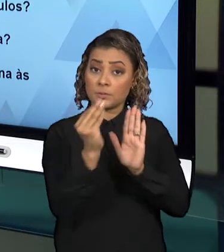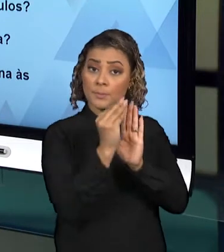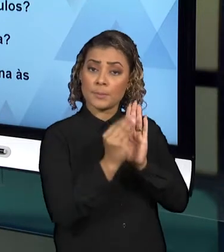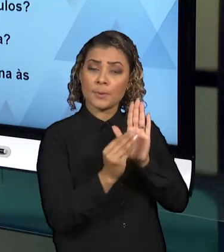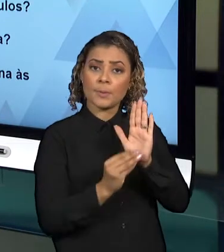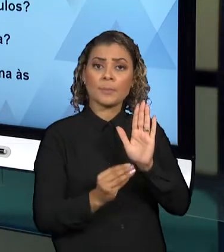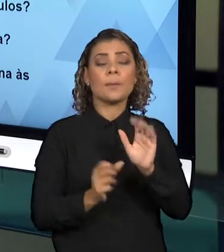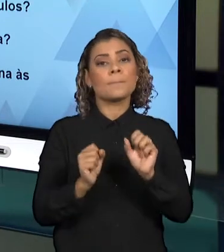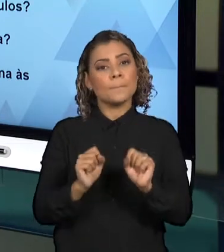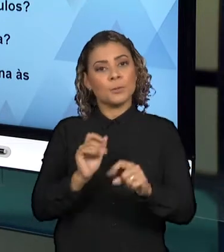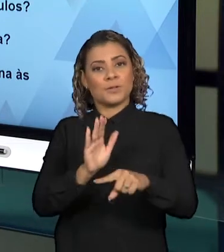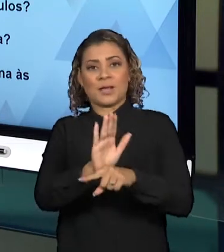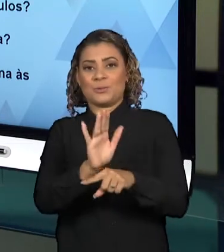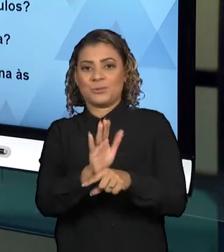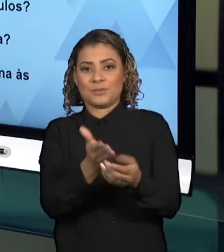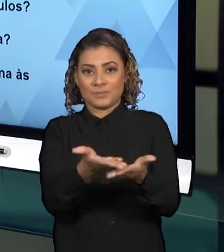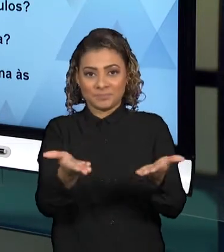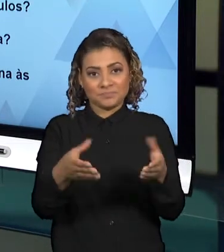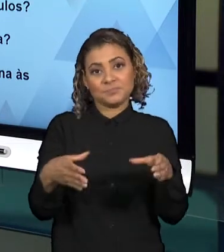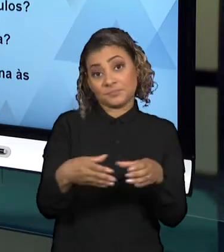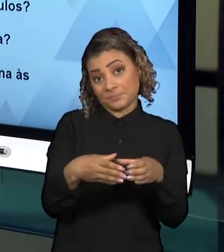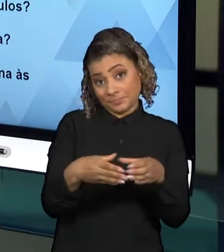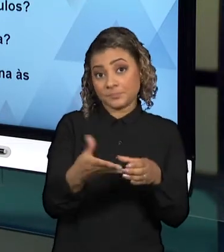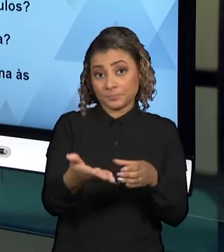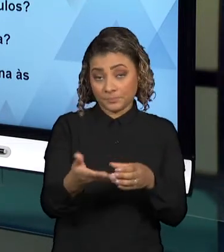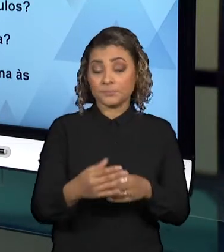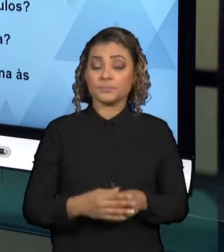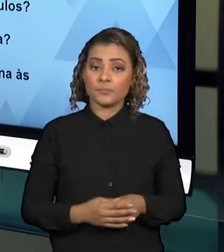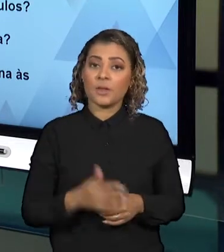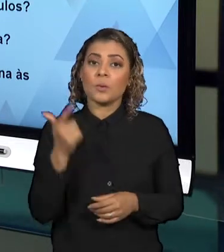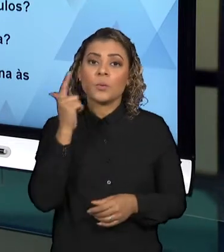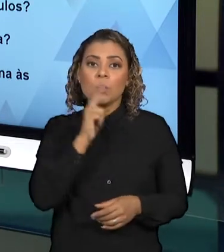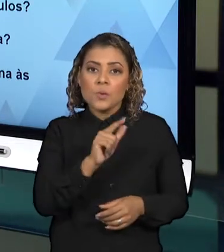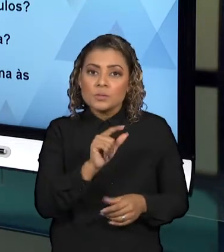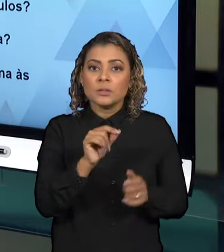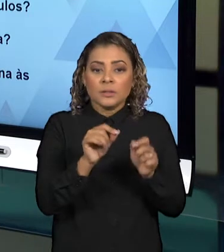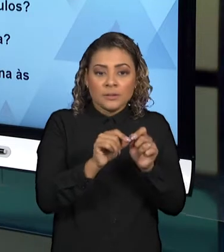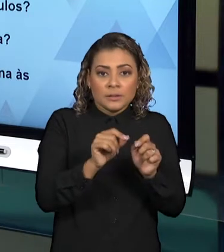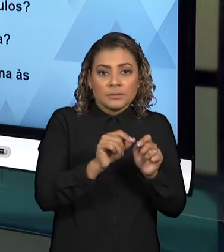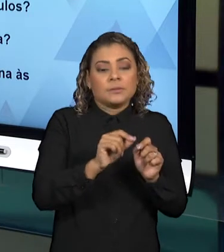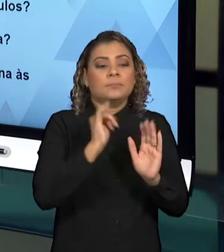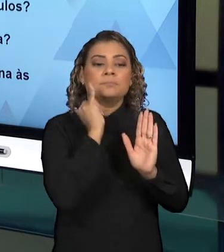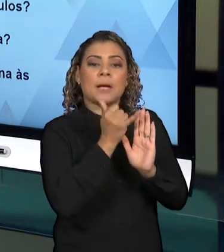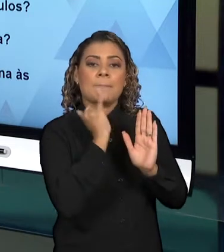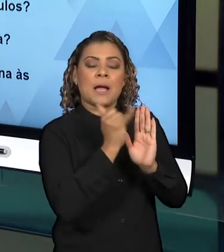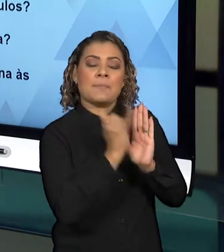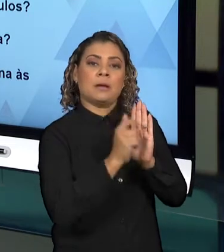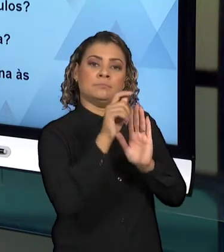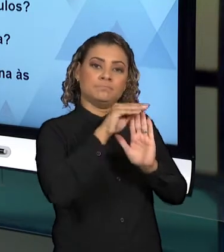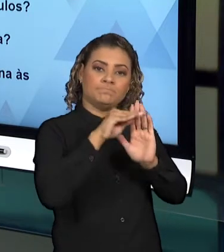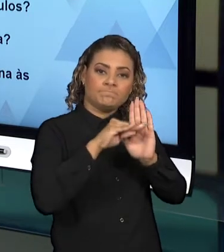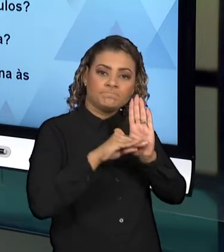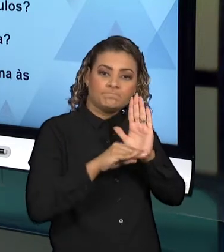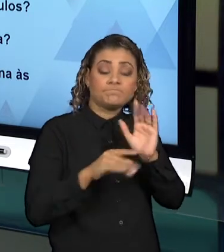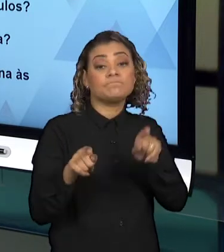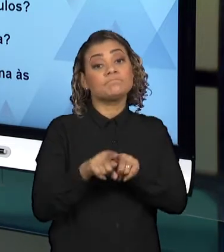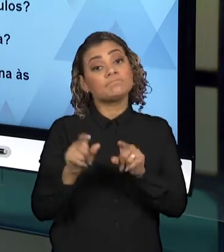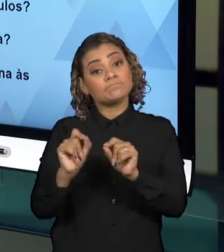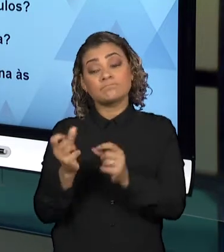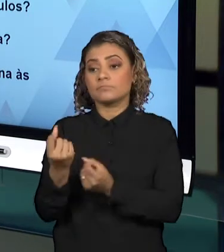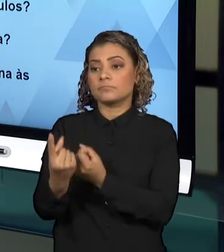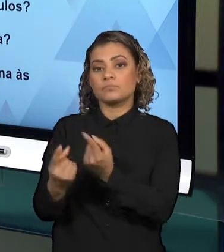podem ajudar o grupo a realizar tanto essas descrições, como trazer alguns